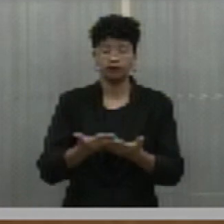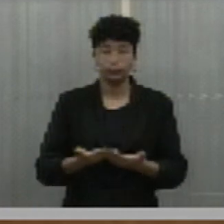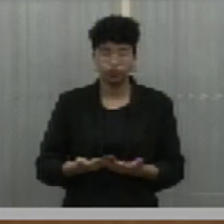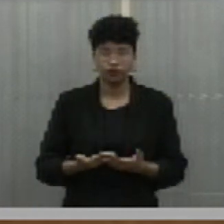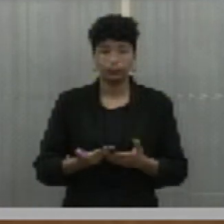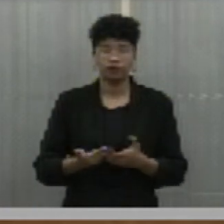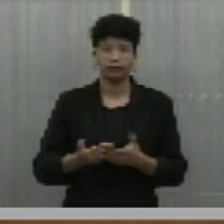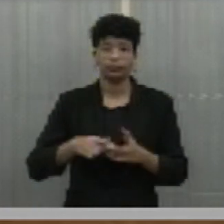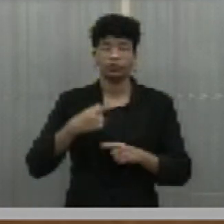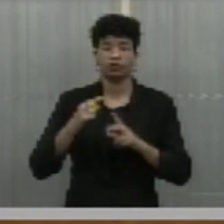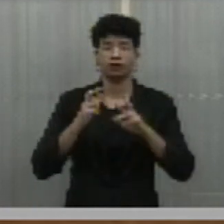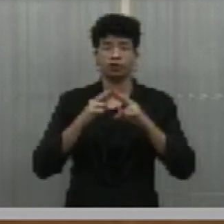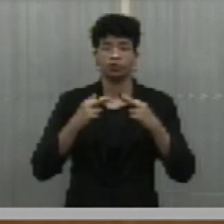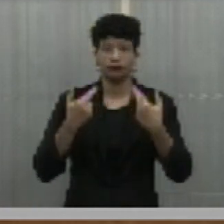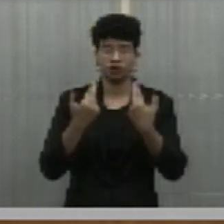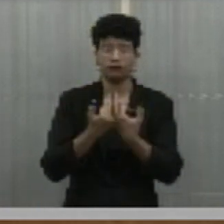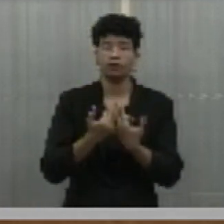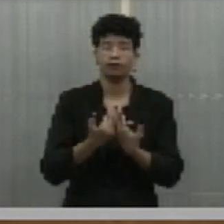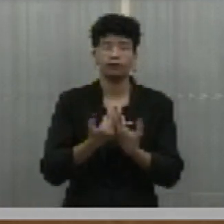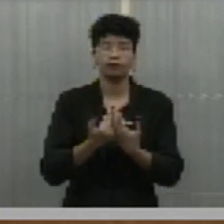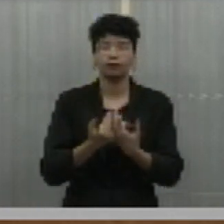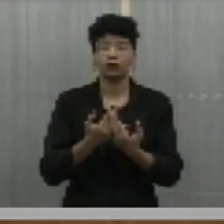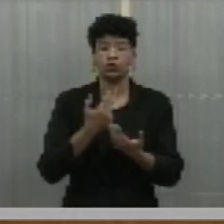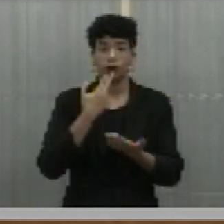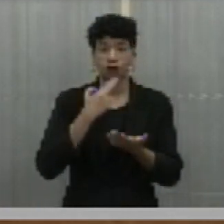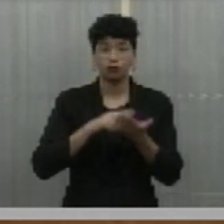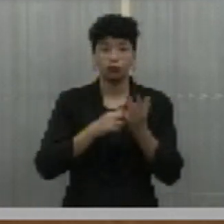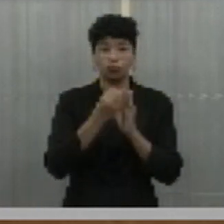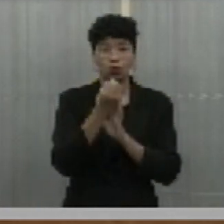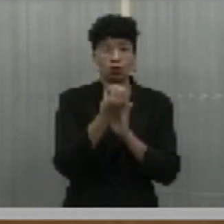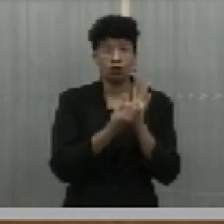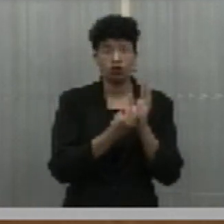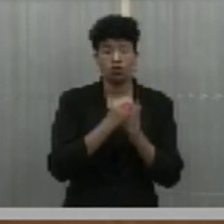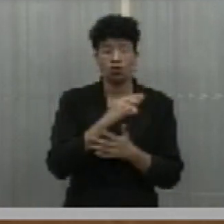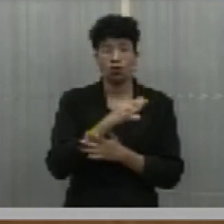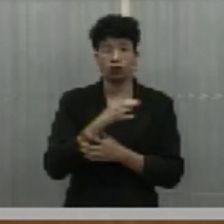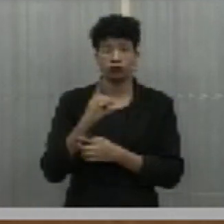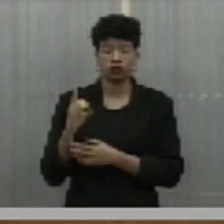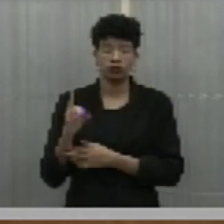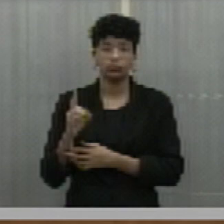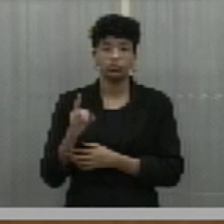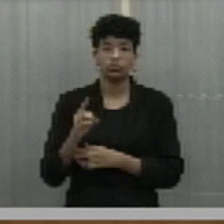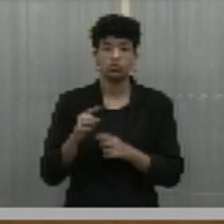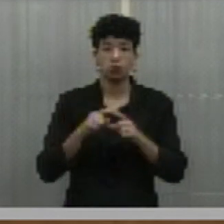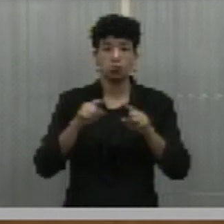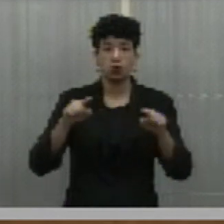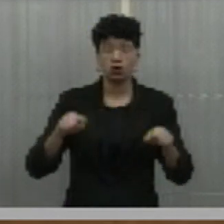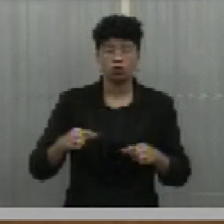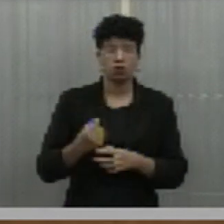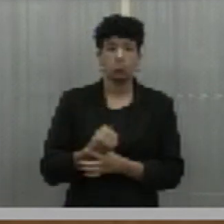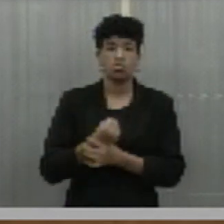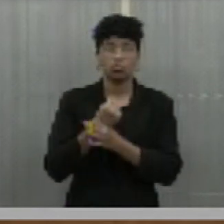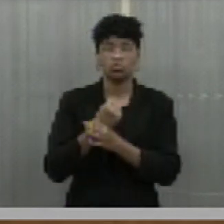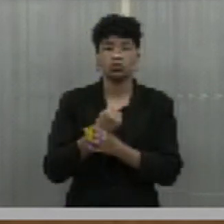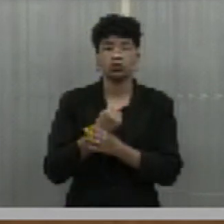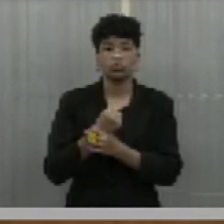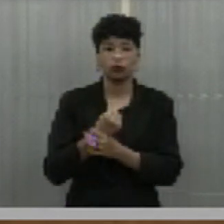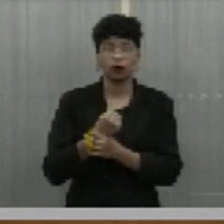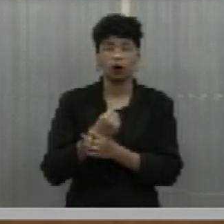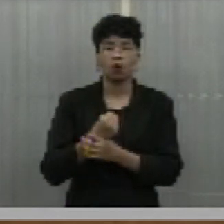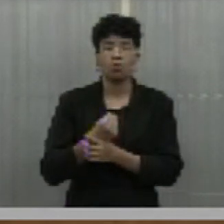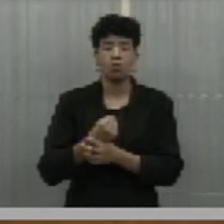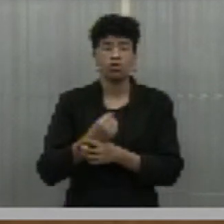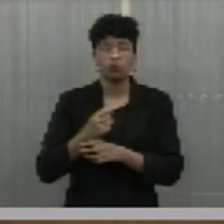regimental, que, depois de ouvido o plenário, seja encaminhado a ofício ao coordenador do Programa de Proteção e Defesa do